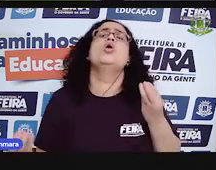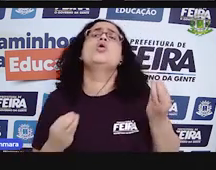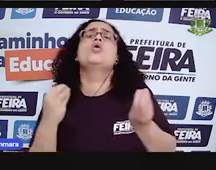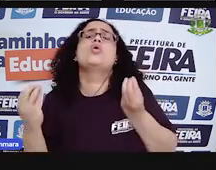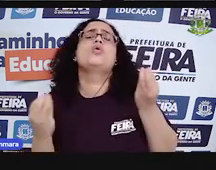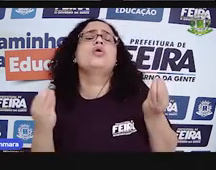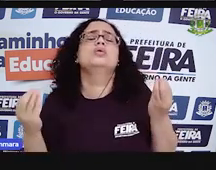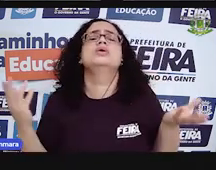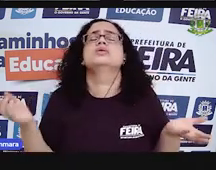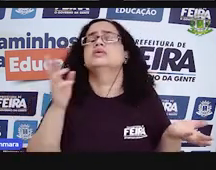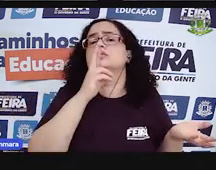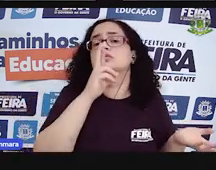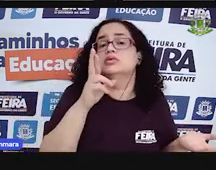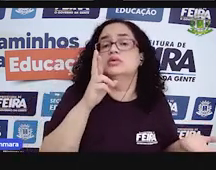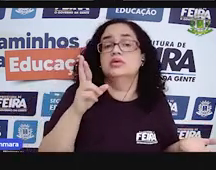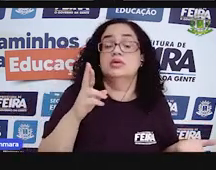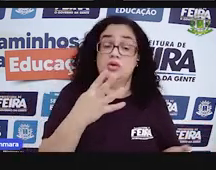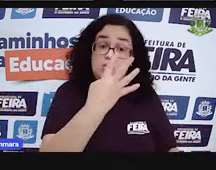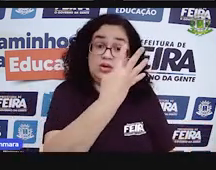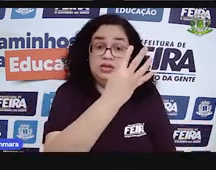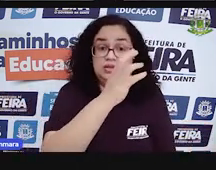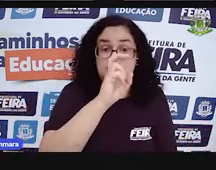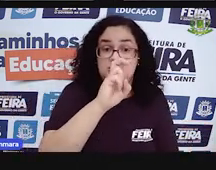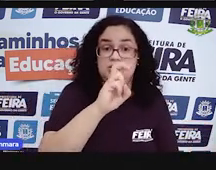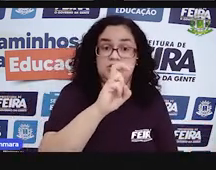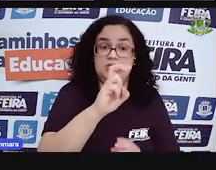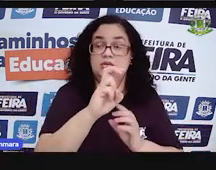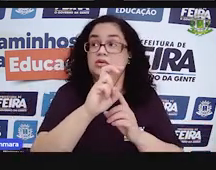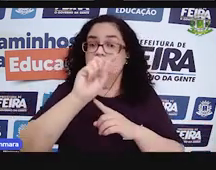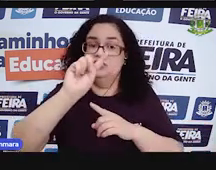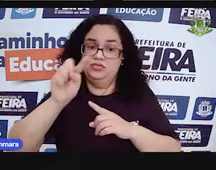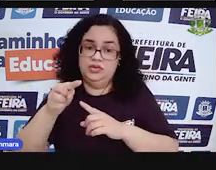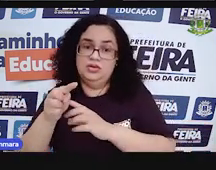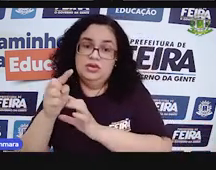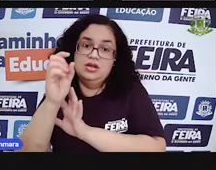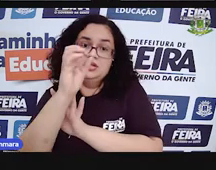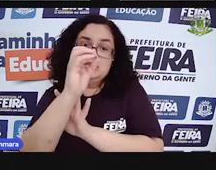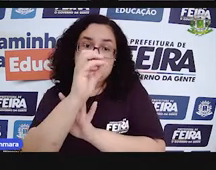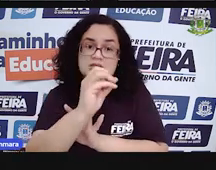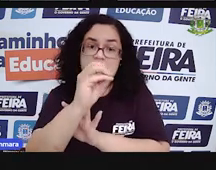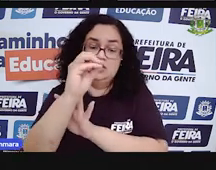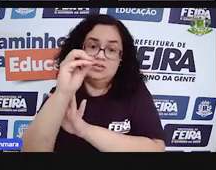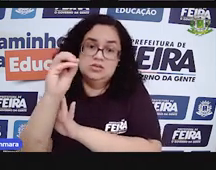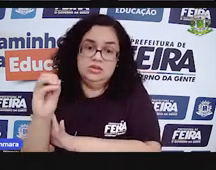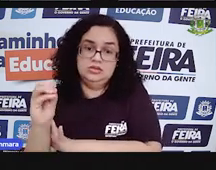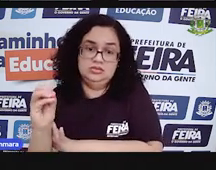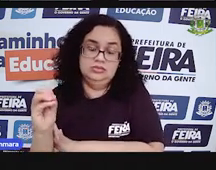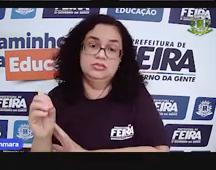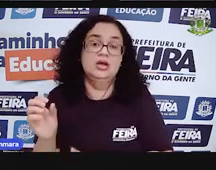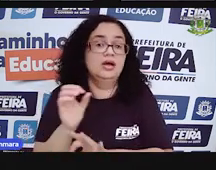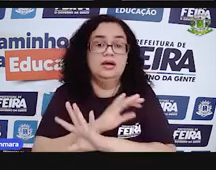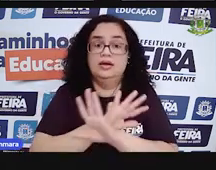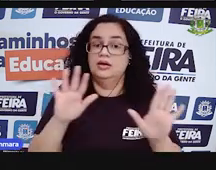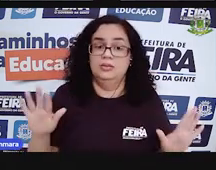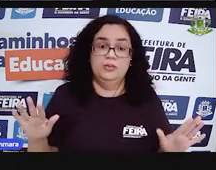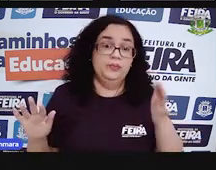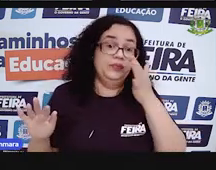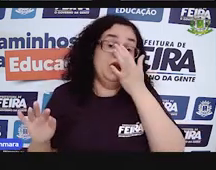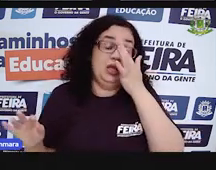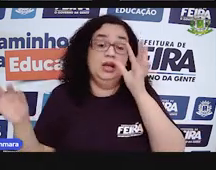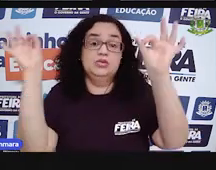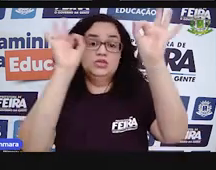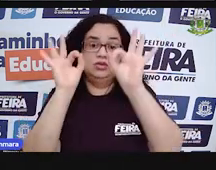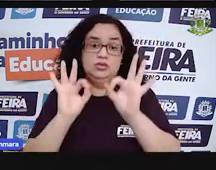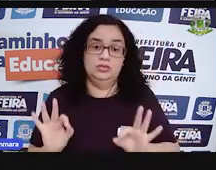gente faz isso, professor? É só no 45 a gente botar um vírgula zero ali, ó, do lado. Pronto. Aí fica organizadinho,